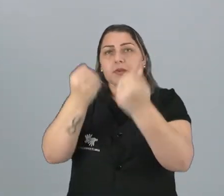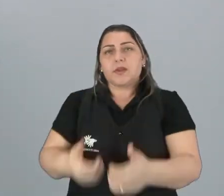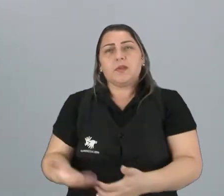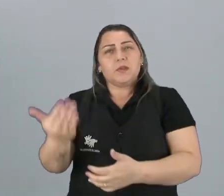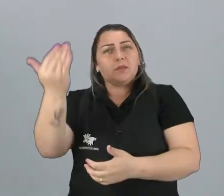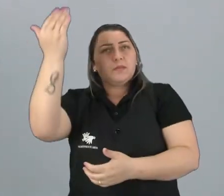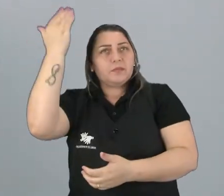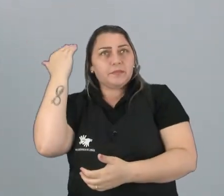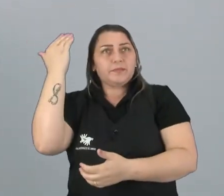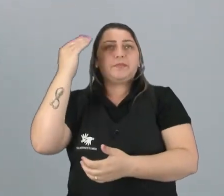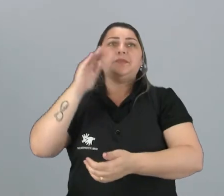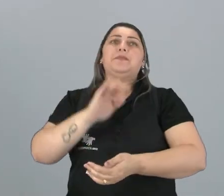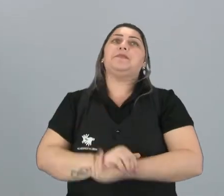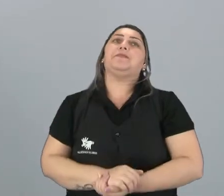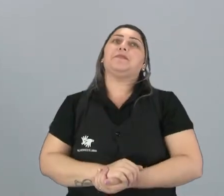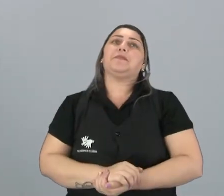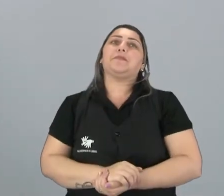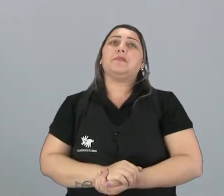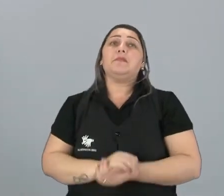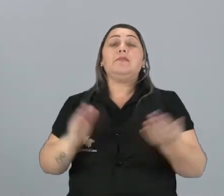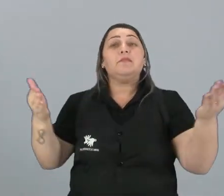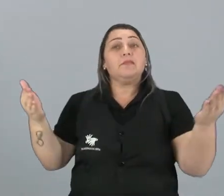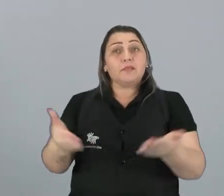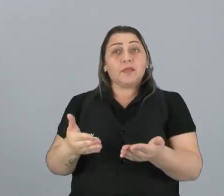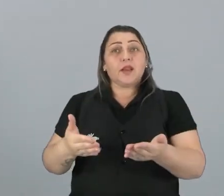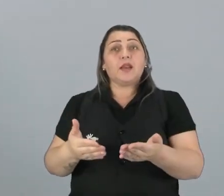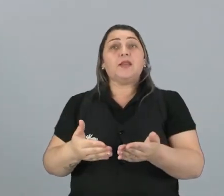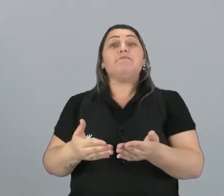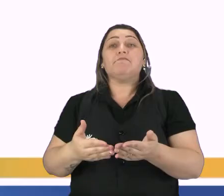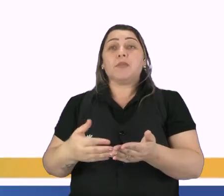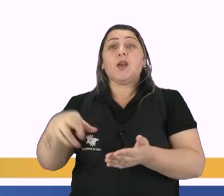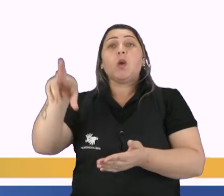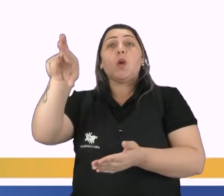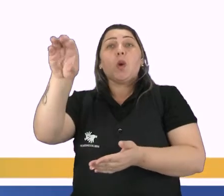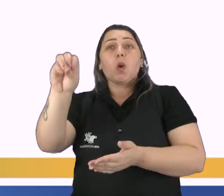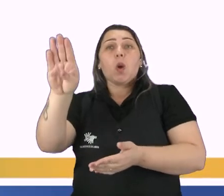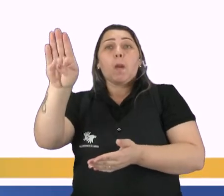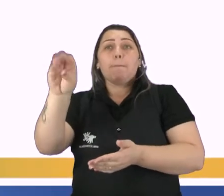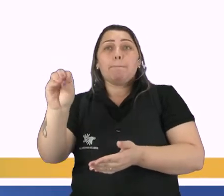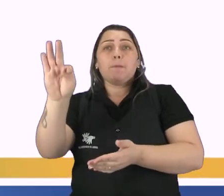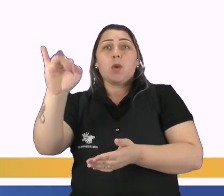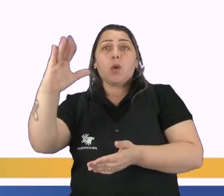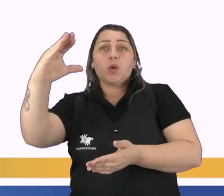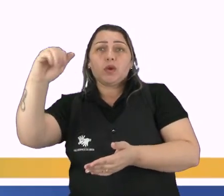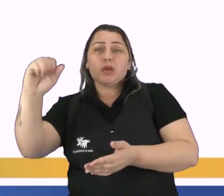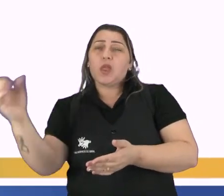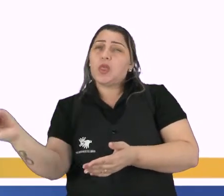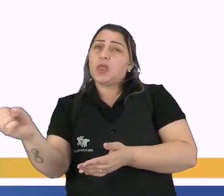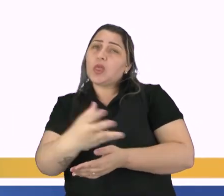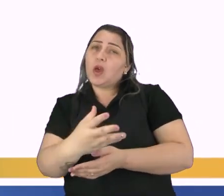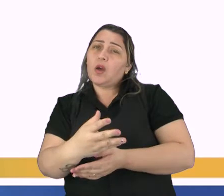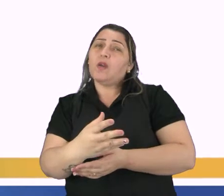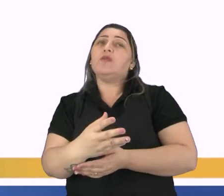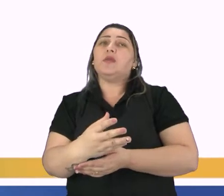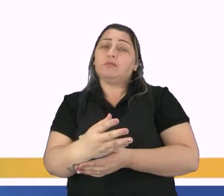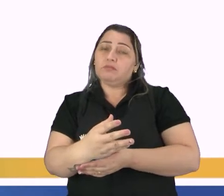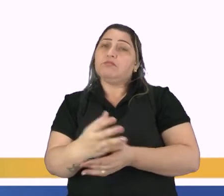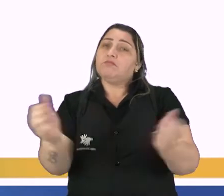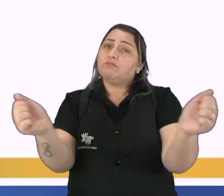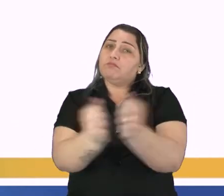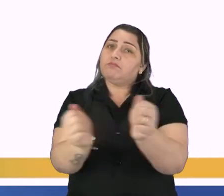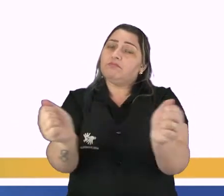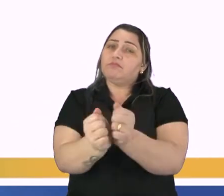anteriormente. E aí quero agora dar uma ênfase aos novos ramos da ciência, que acompanham